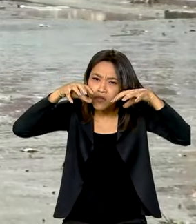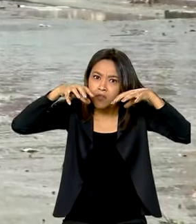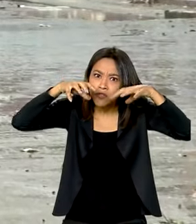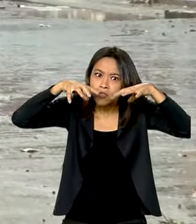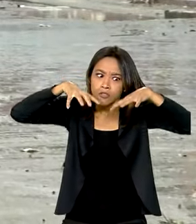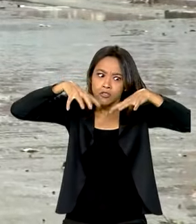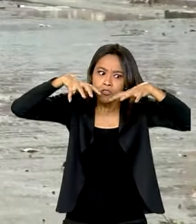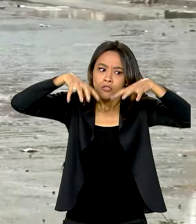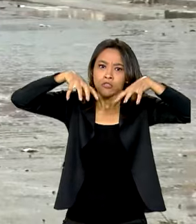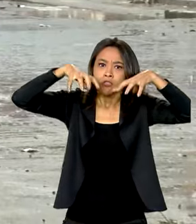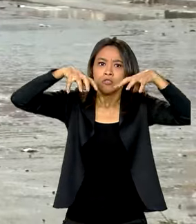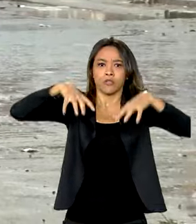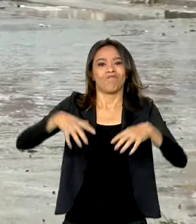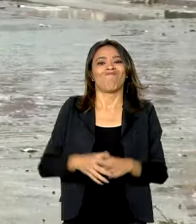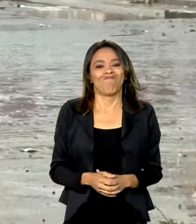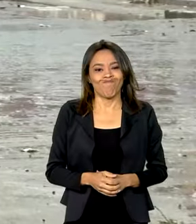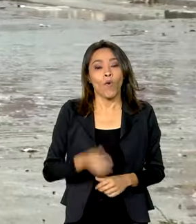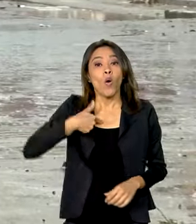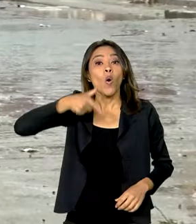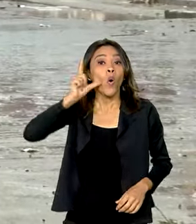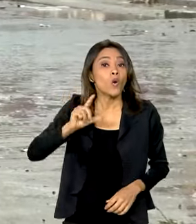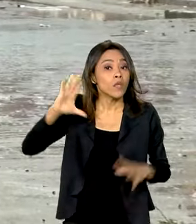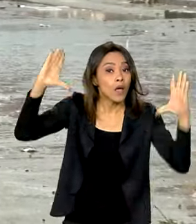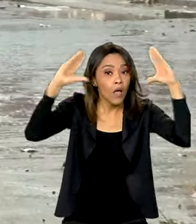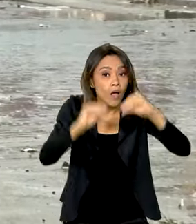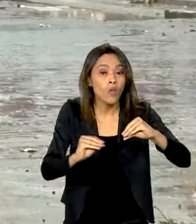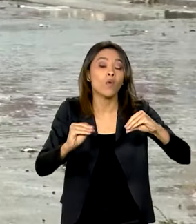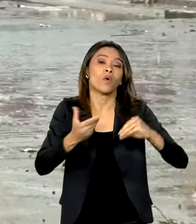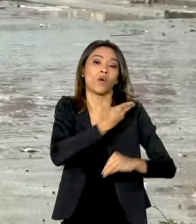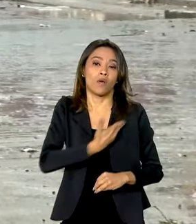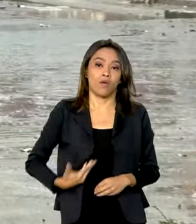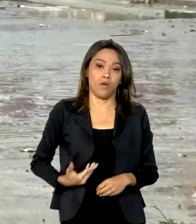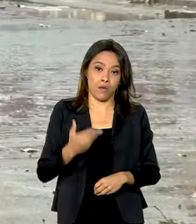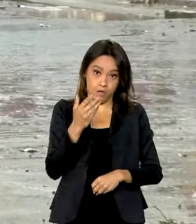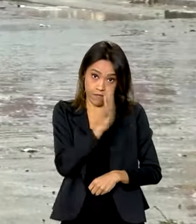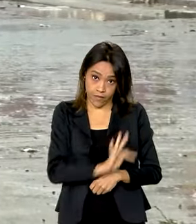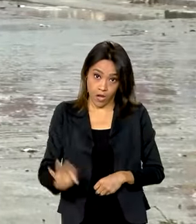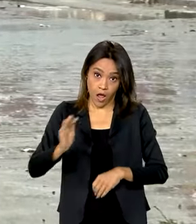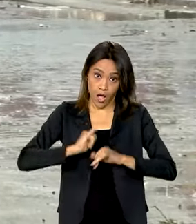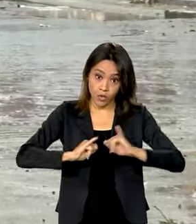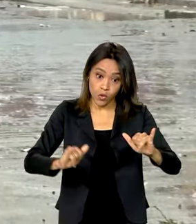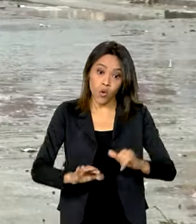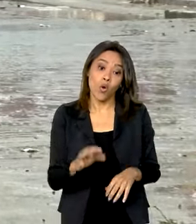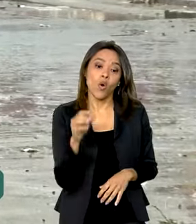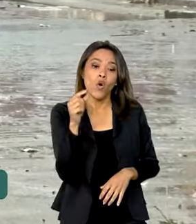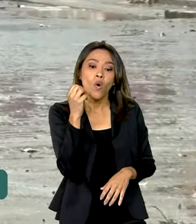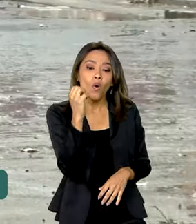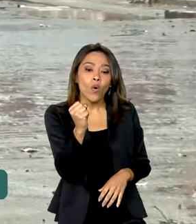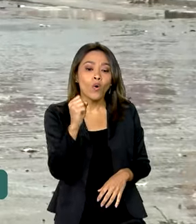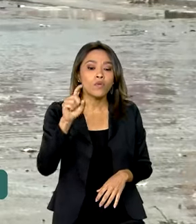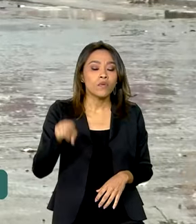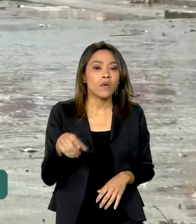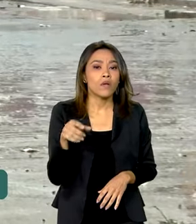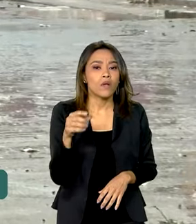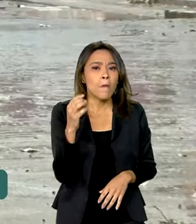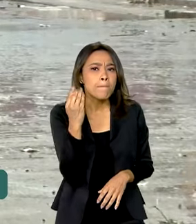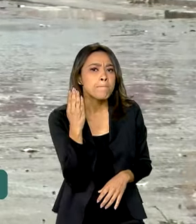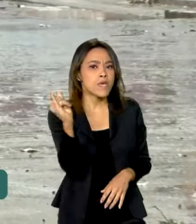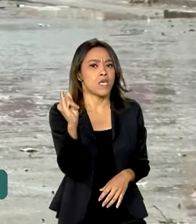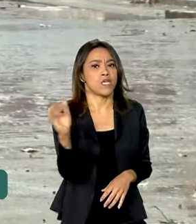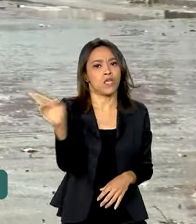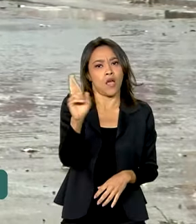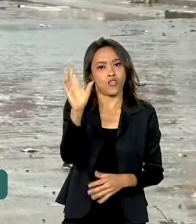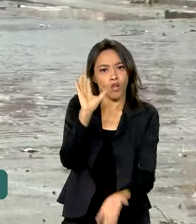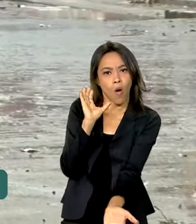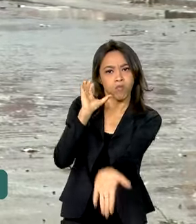está engrossando bem. Ontem à noite, o governo federal anunciou mais 1,8 bilhão de reais para o Rio Grande do Sul. A